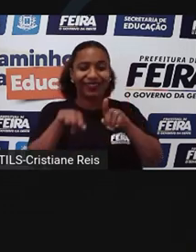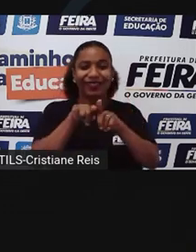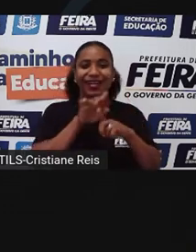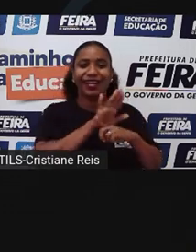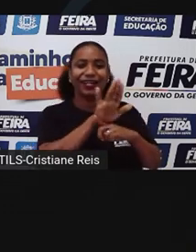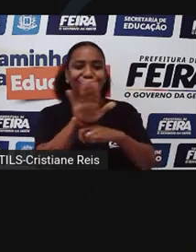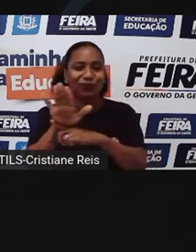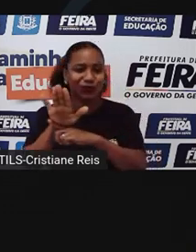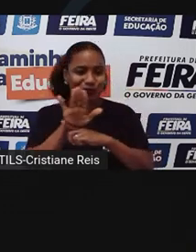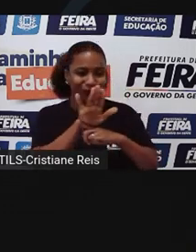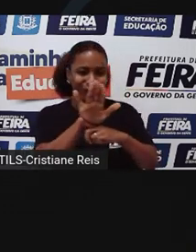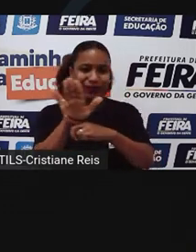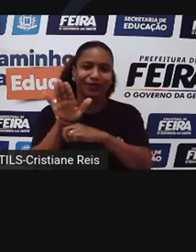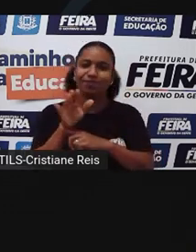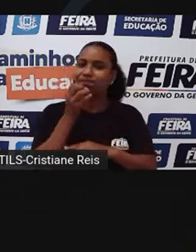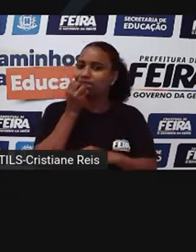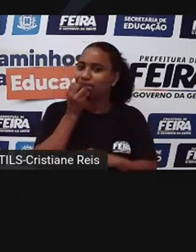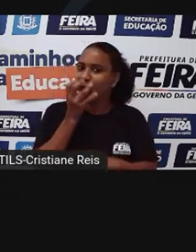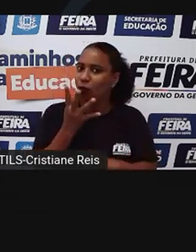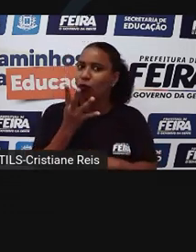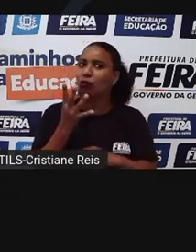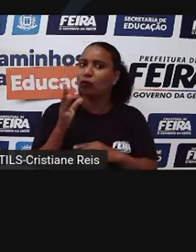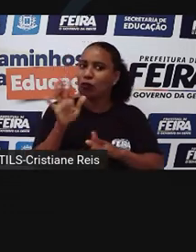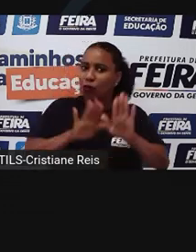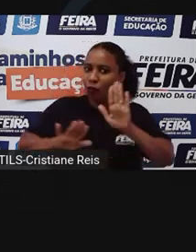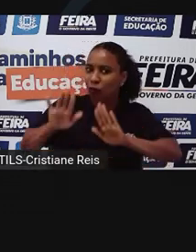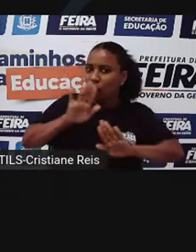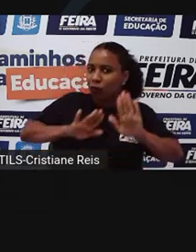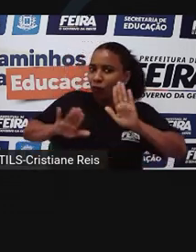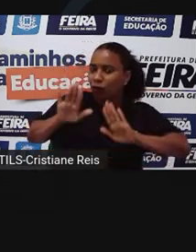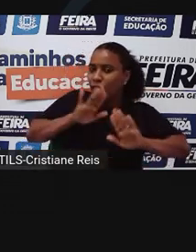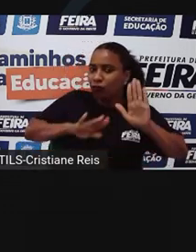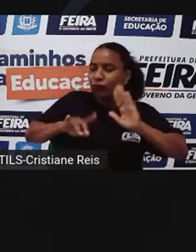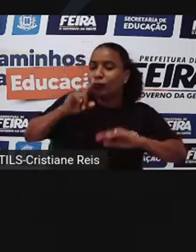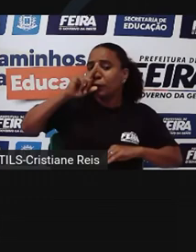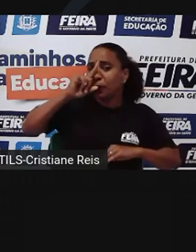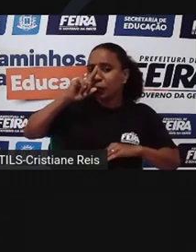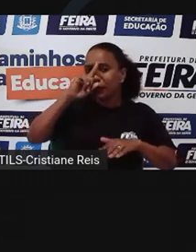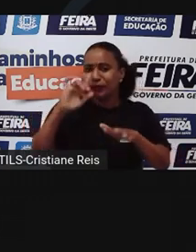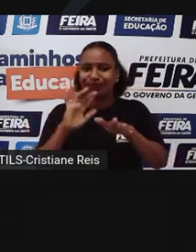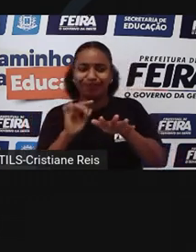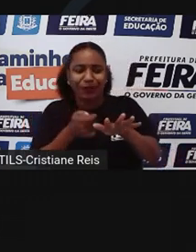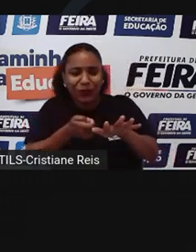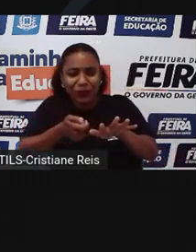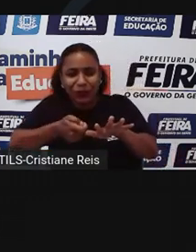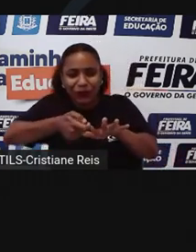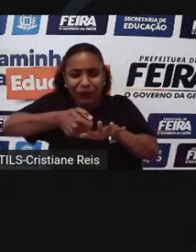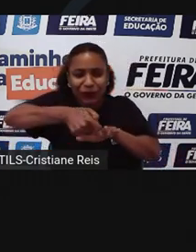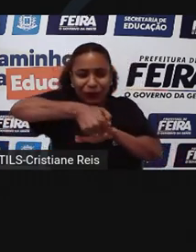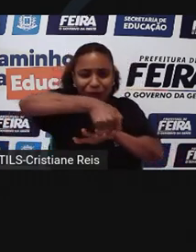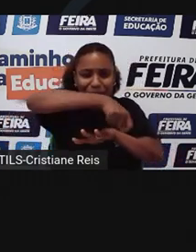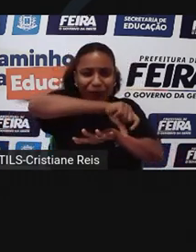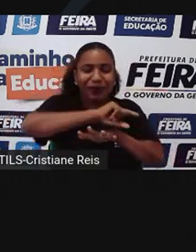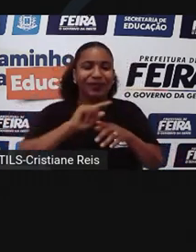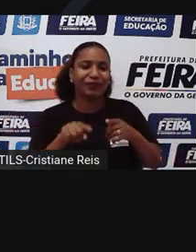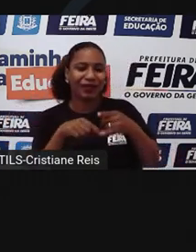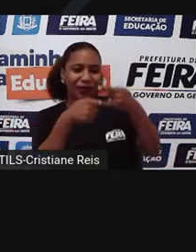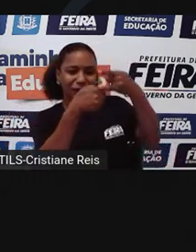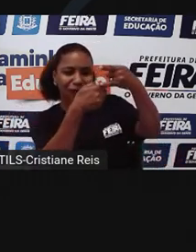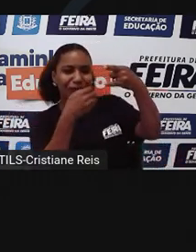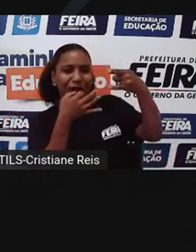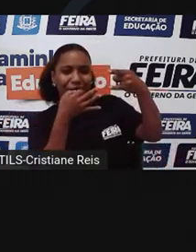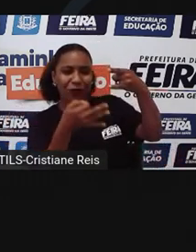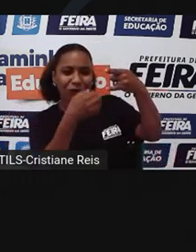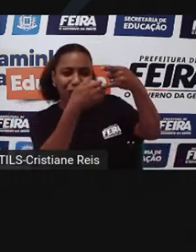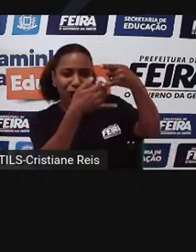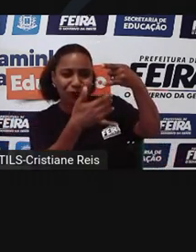ajudar nesse mundo. O mundo de hoje recebe opiniões e comentários de outras pessoas com grande frequência. E isso pode causar um grande impacto